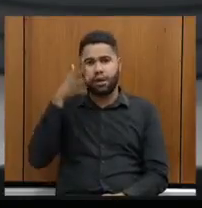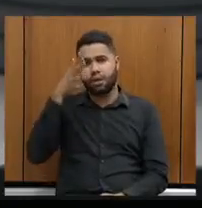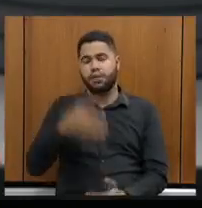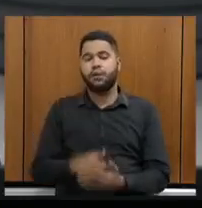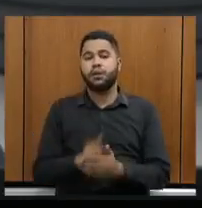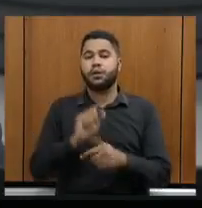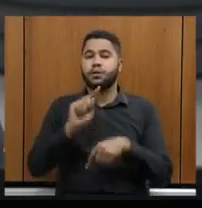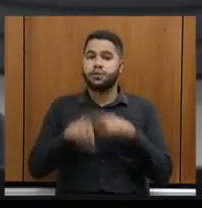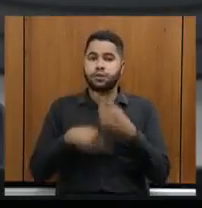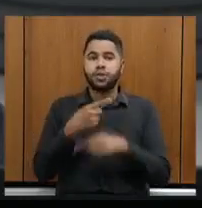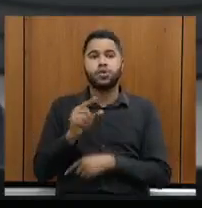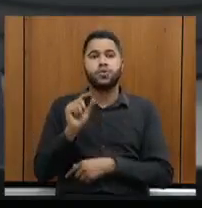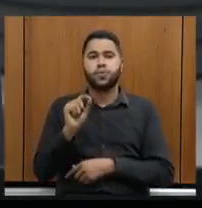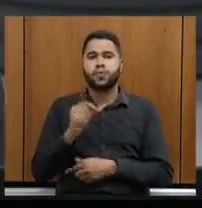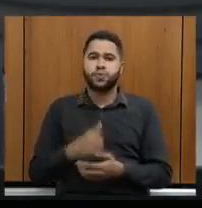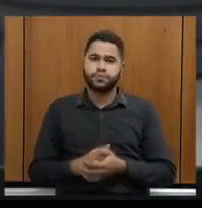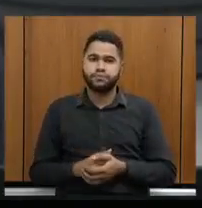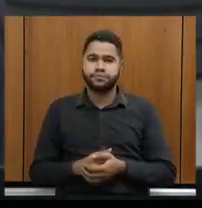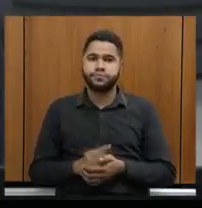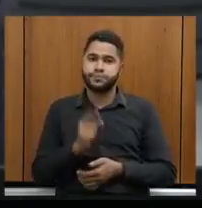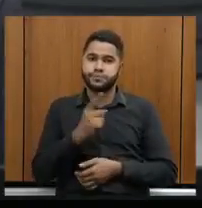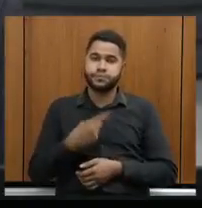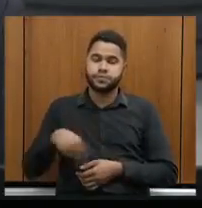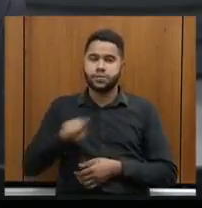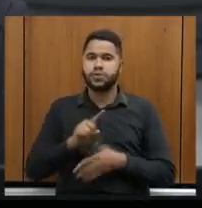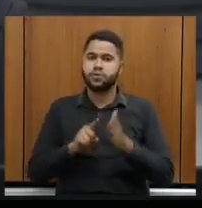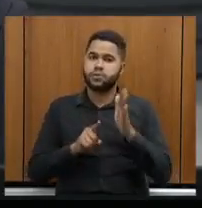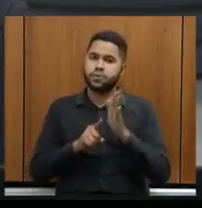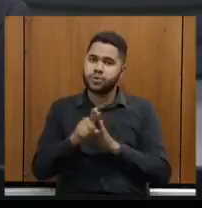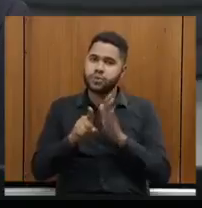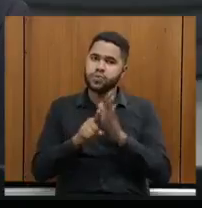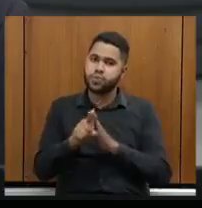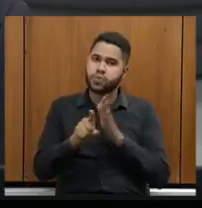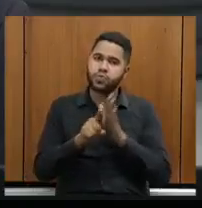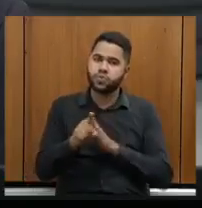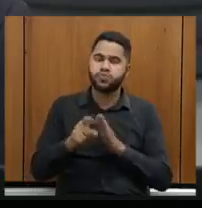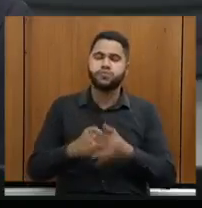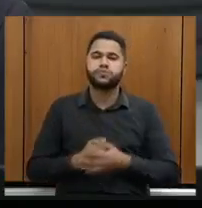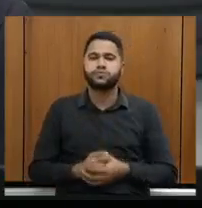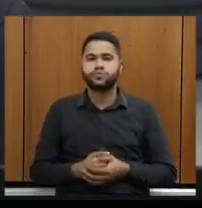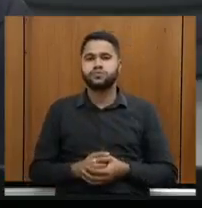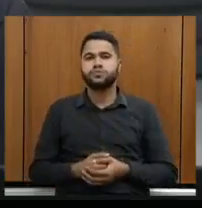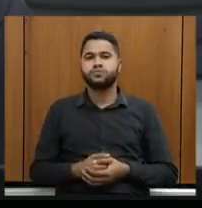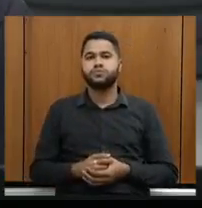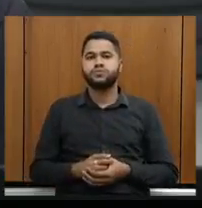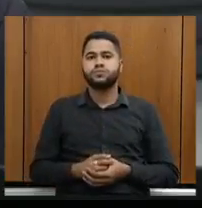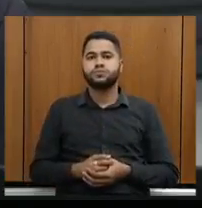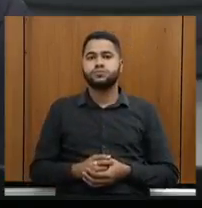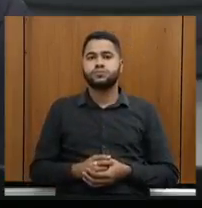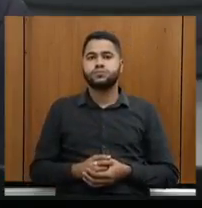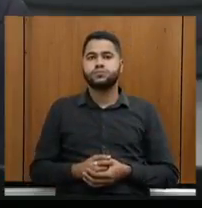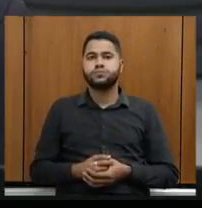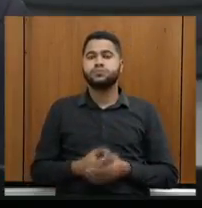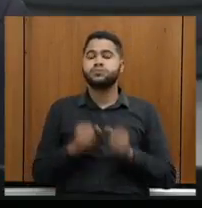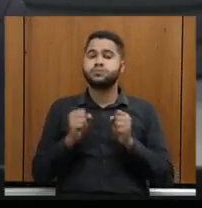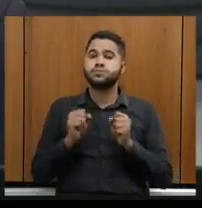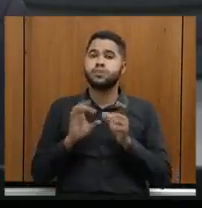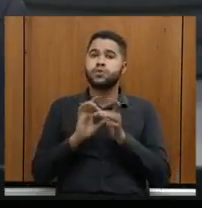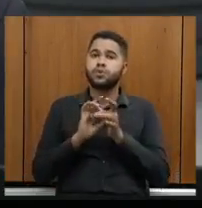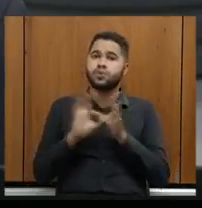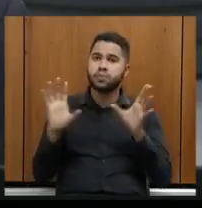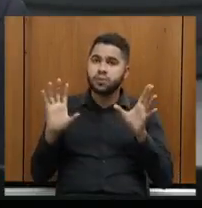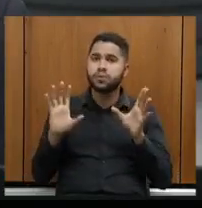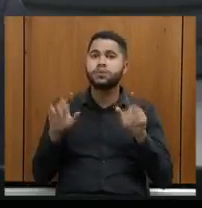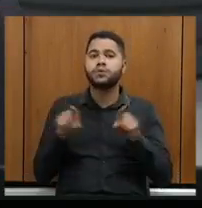Depois nós temos aqui as nossas perguntas, nossos questionamentos, seu secretário. Pode ficar à vontade, tanto na